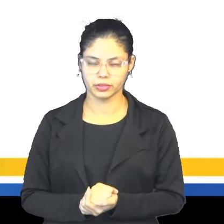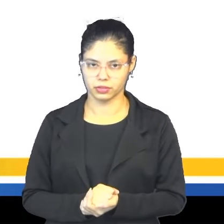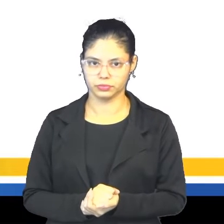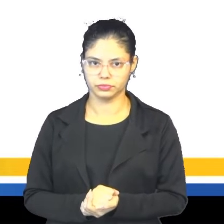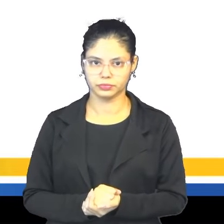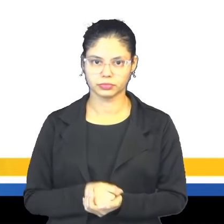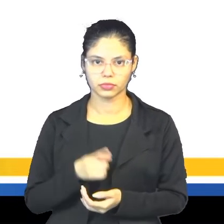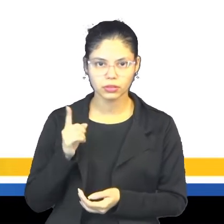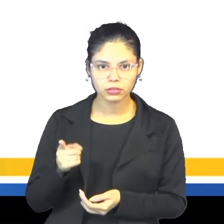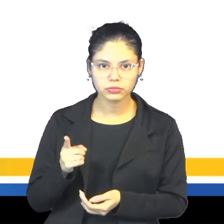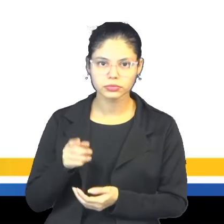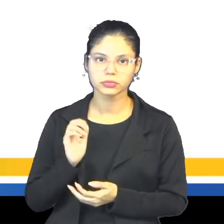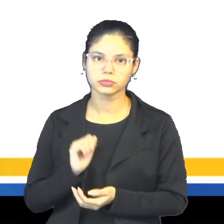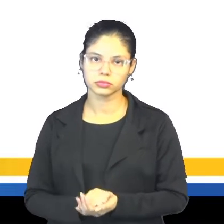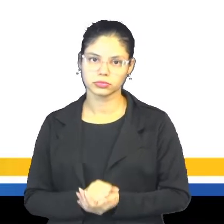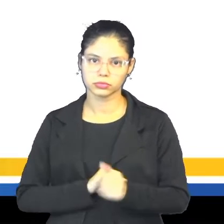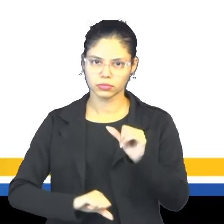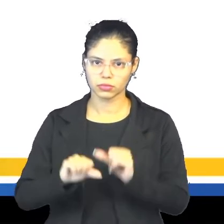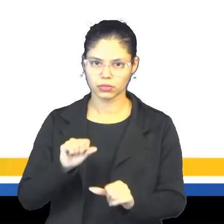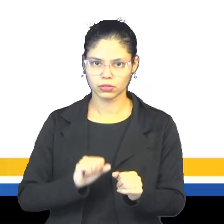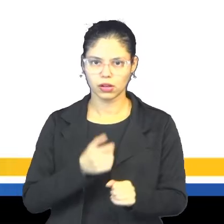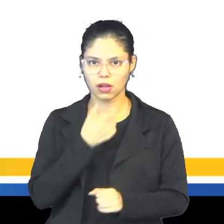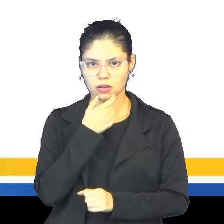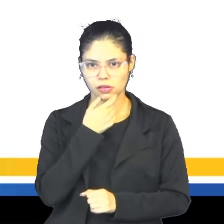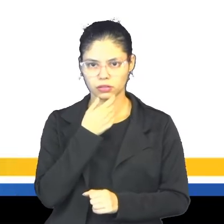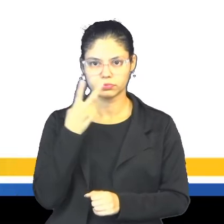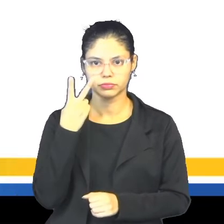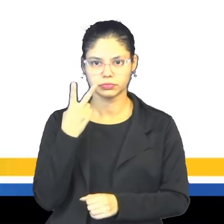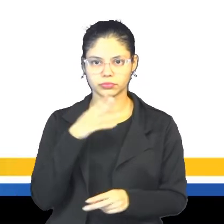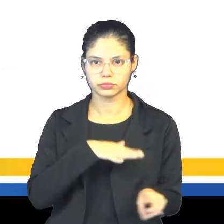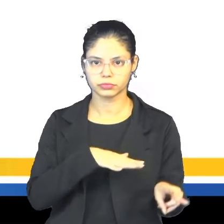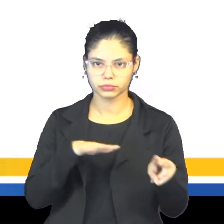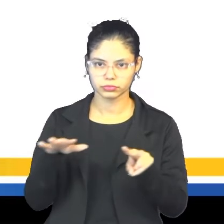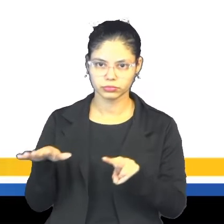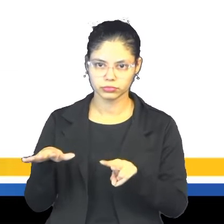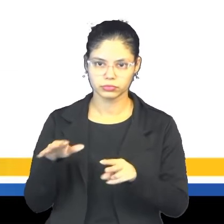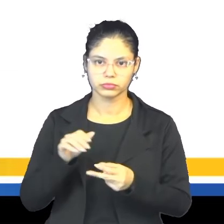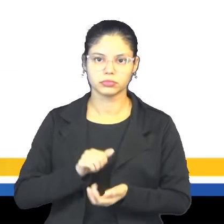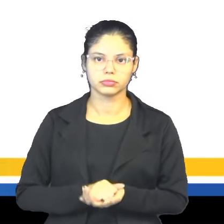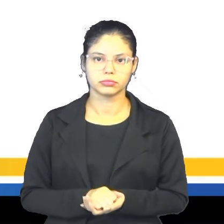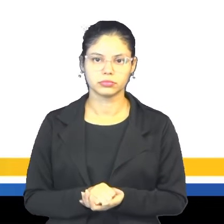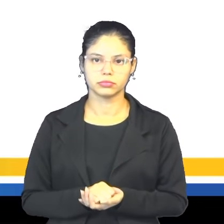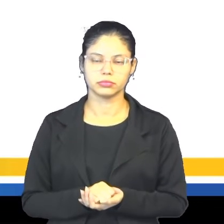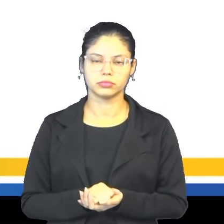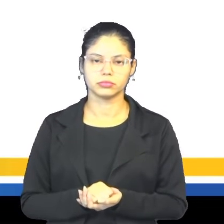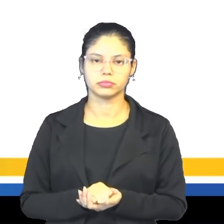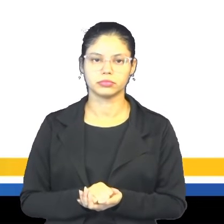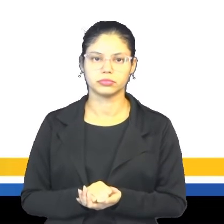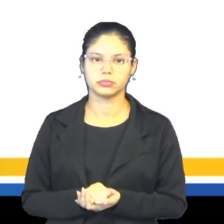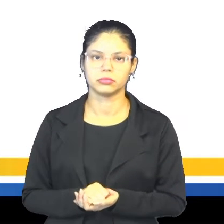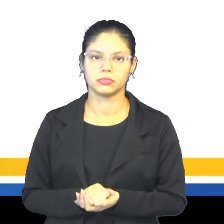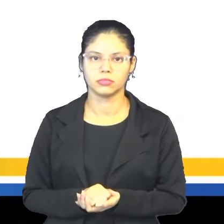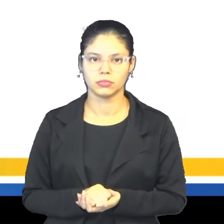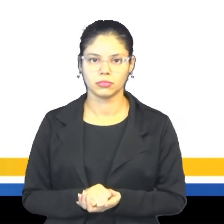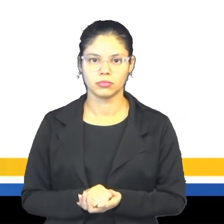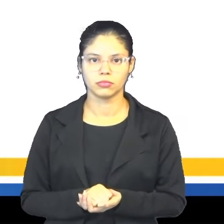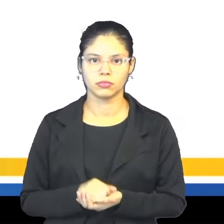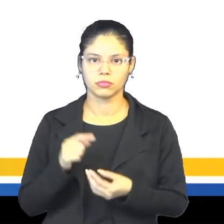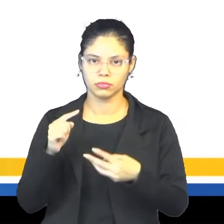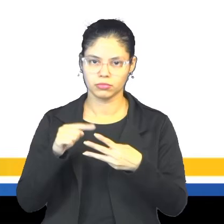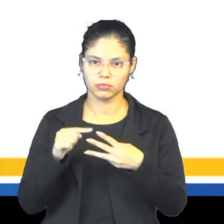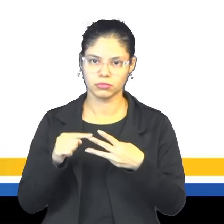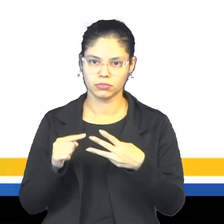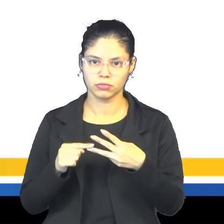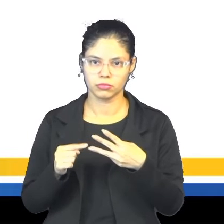Ela se mudou para a Inglaterra há duas semanas. No caso aí, né, esse ago, essas três